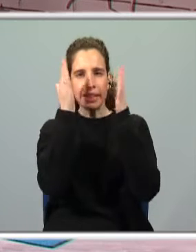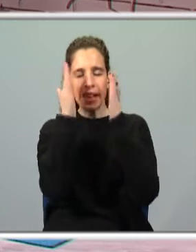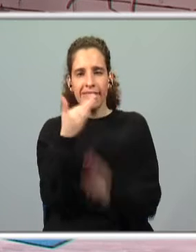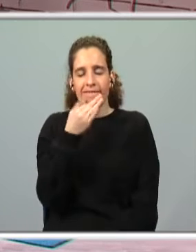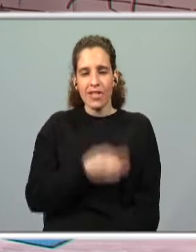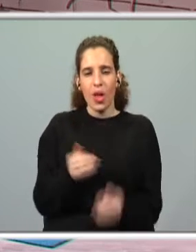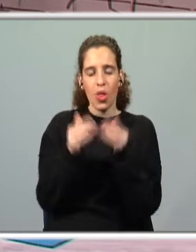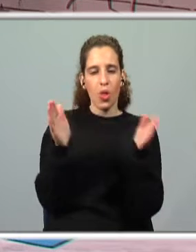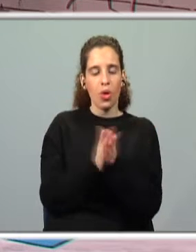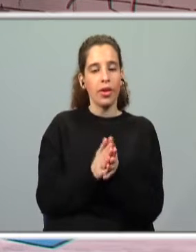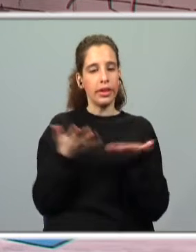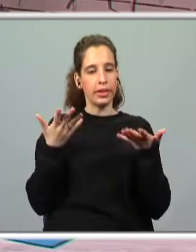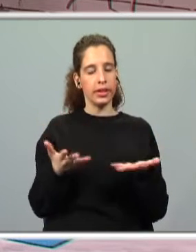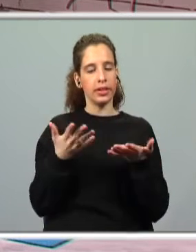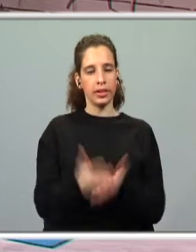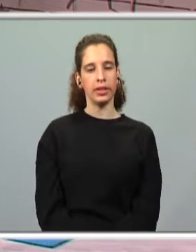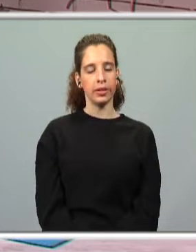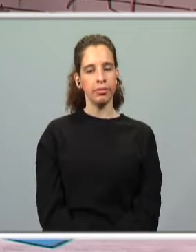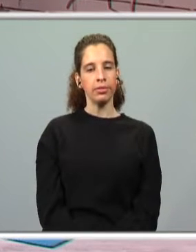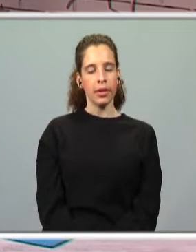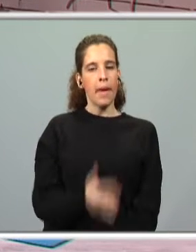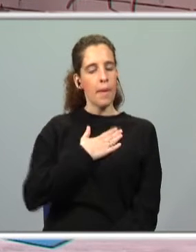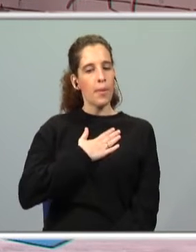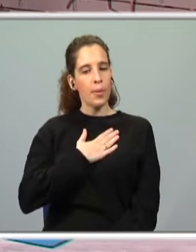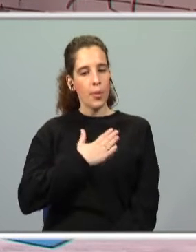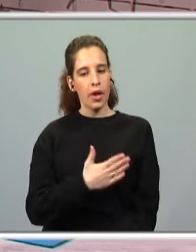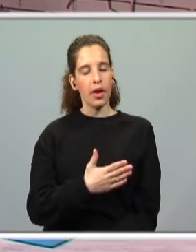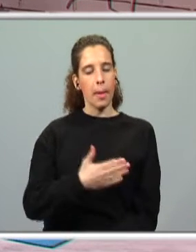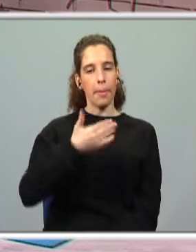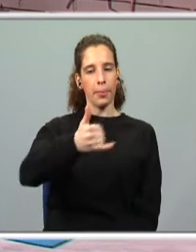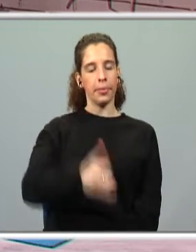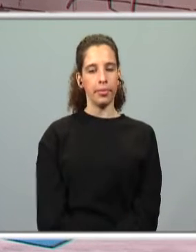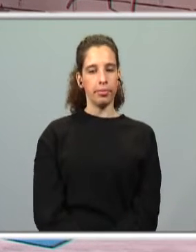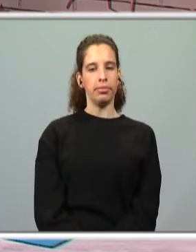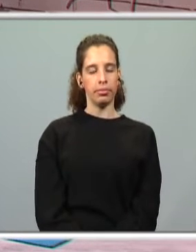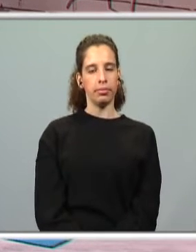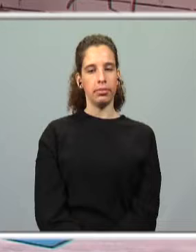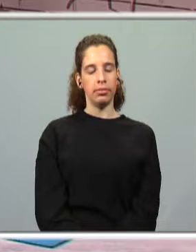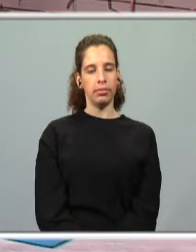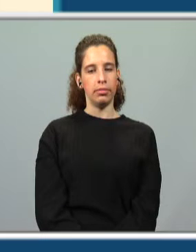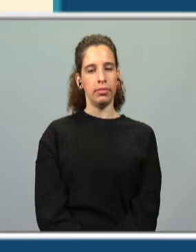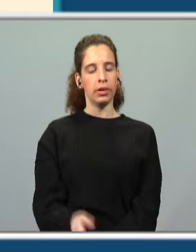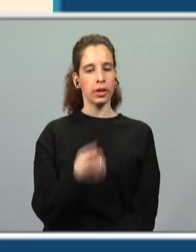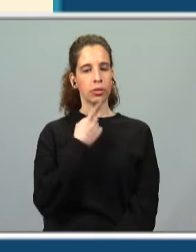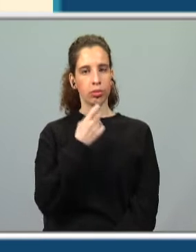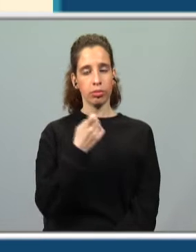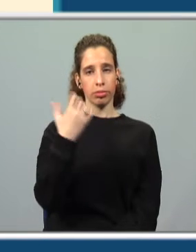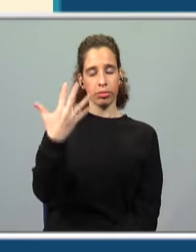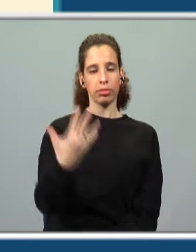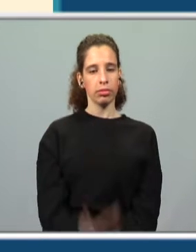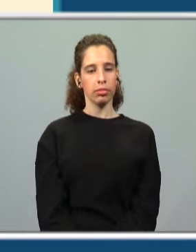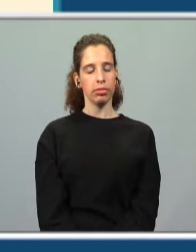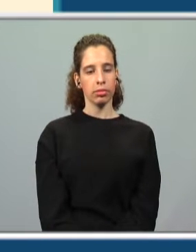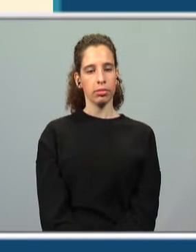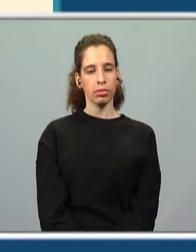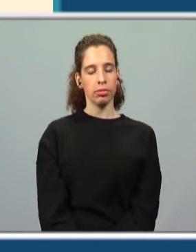acertar. E vamos o quê? Já que estamos com muita vontade, para a próxima. E a questão número 5.